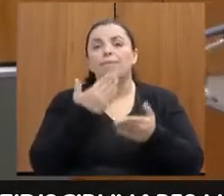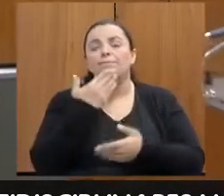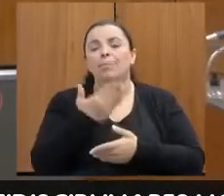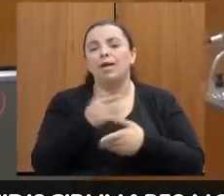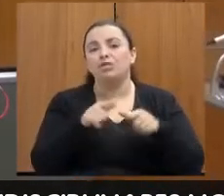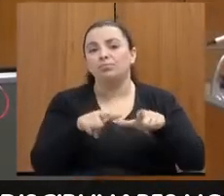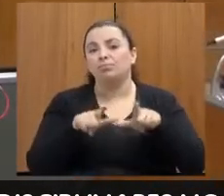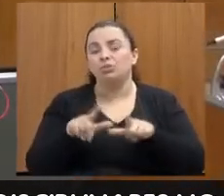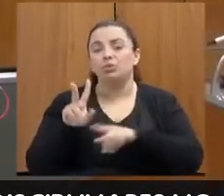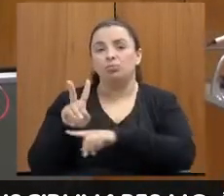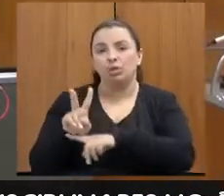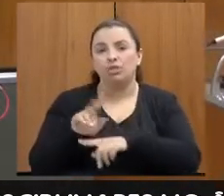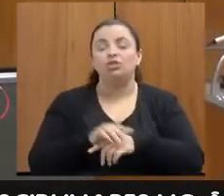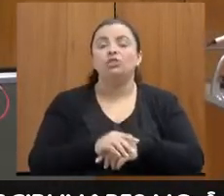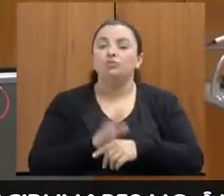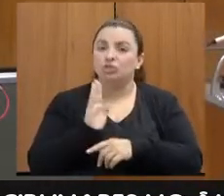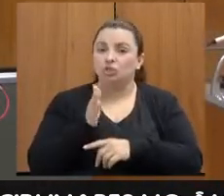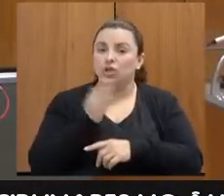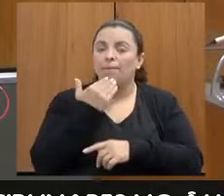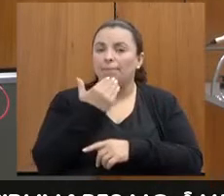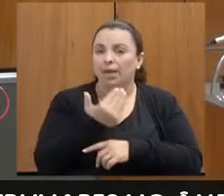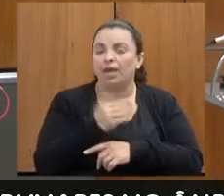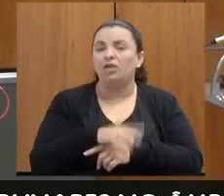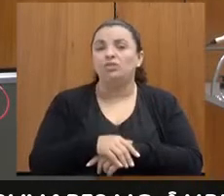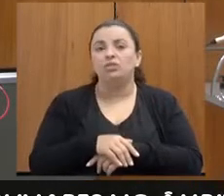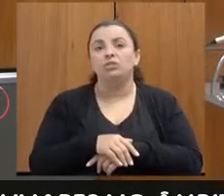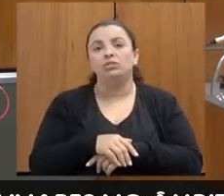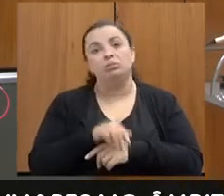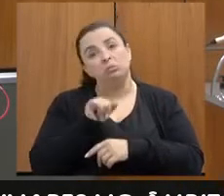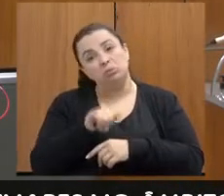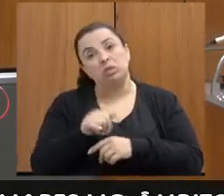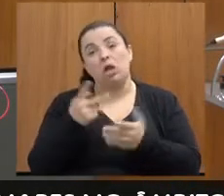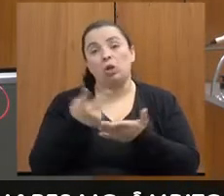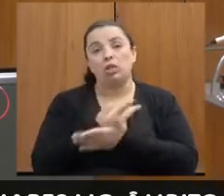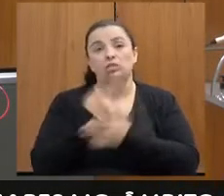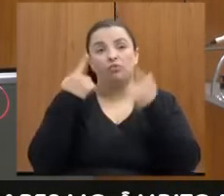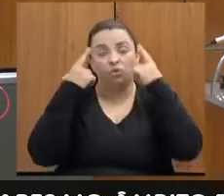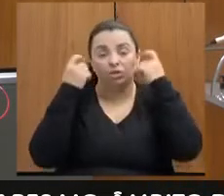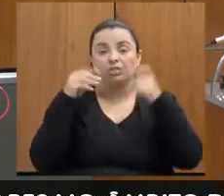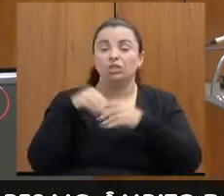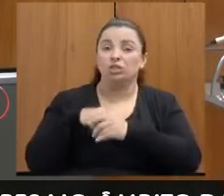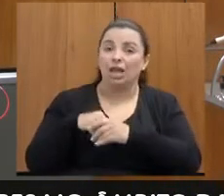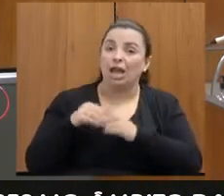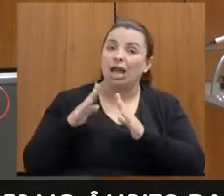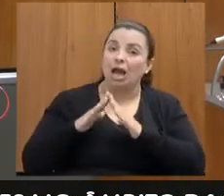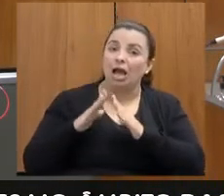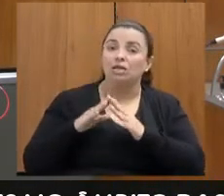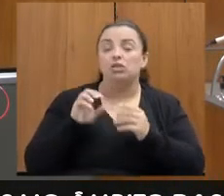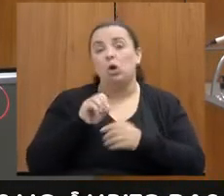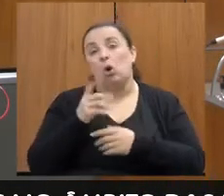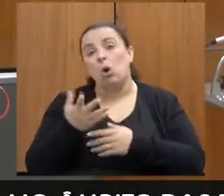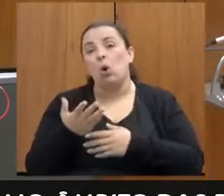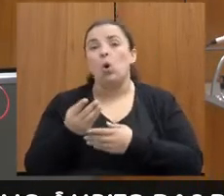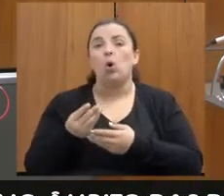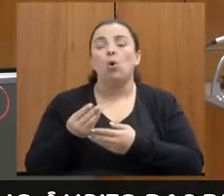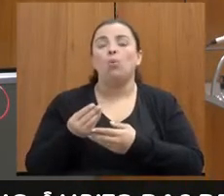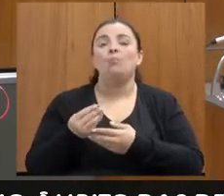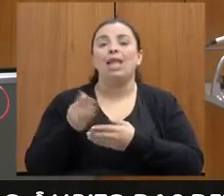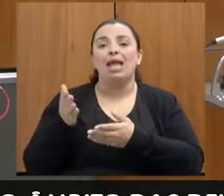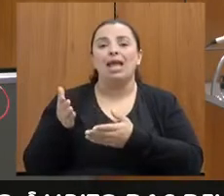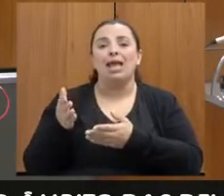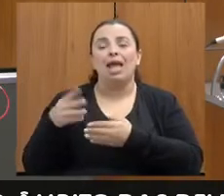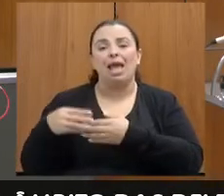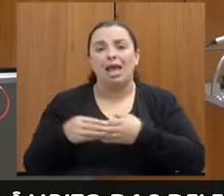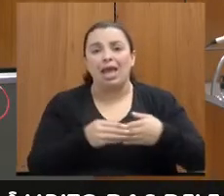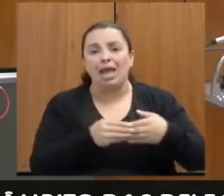escuta especializada, é feito o pedido da medida protetiva se for caso de violência doméstica, é feito o encaminhamento para o conselho tutelar, é feito o encaminhamento para a